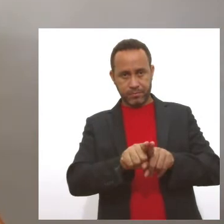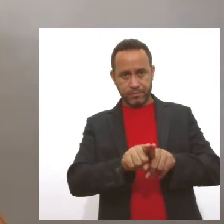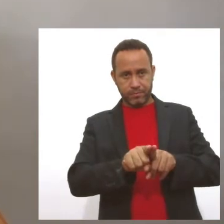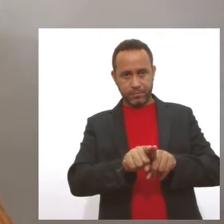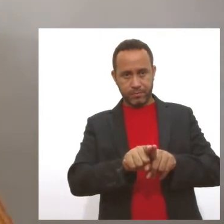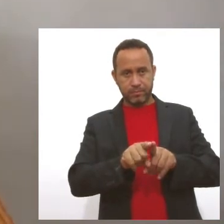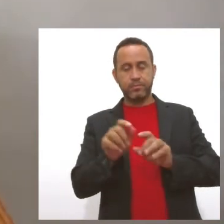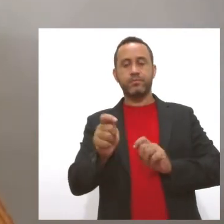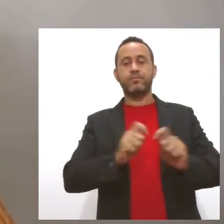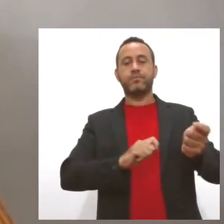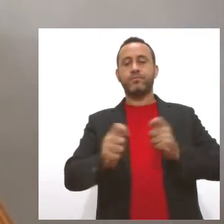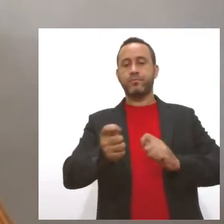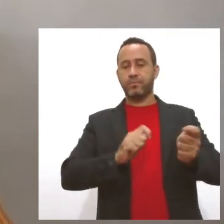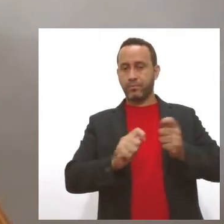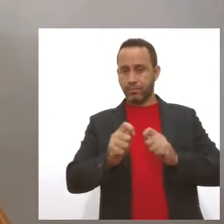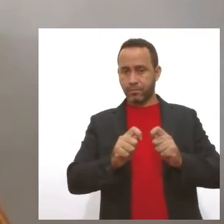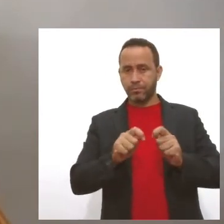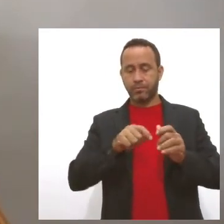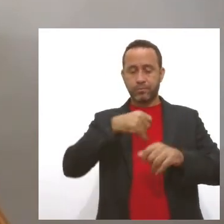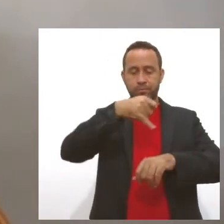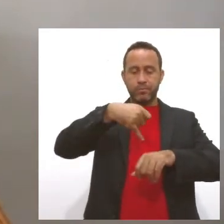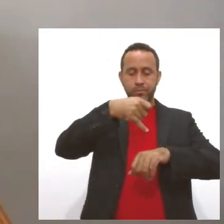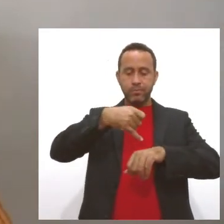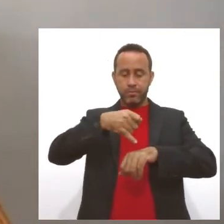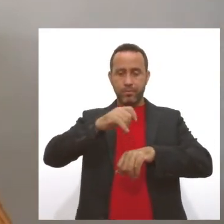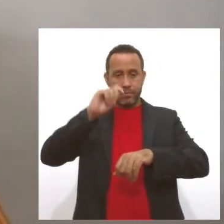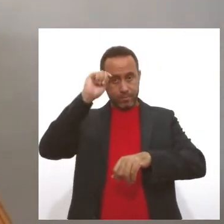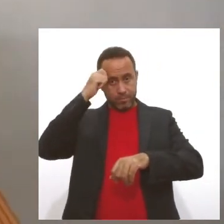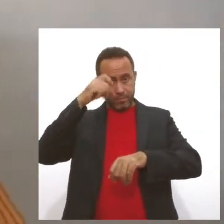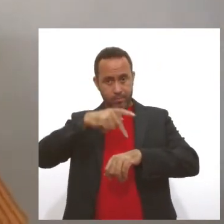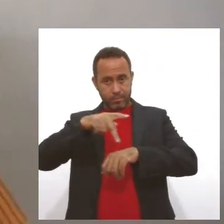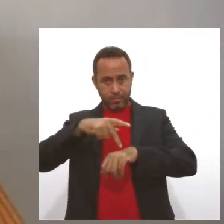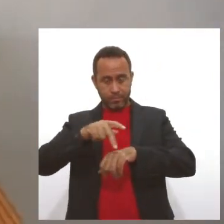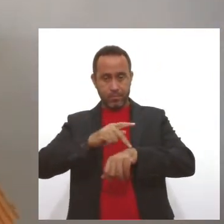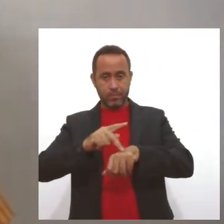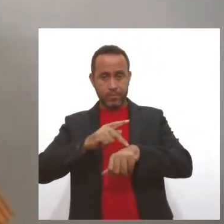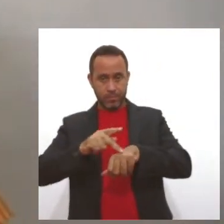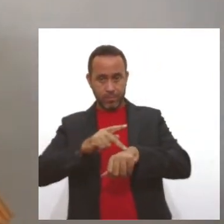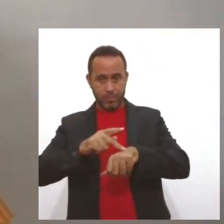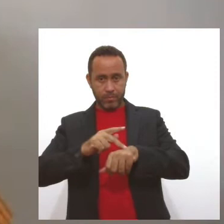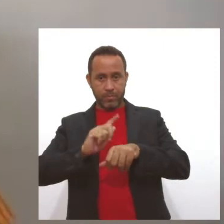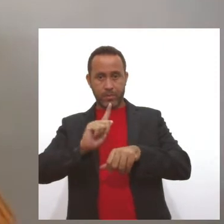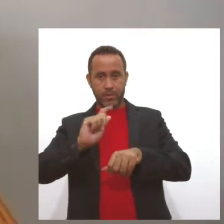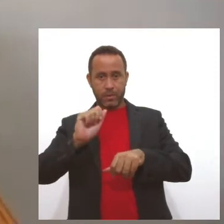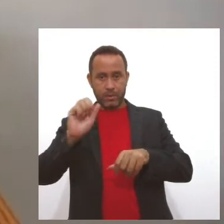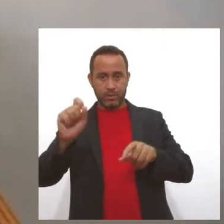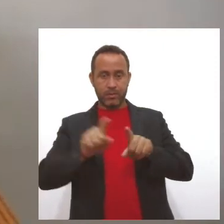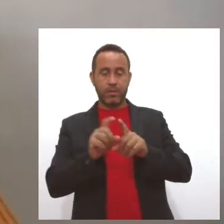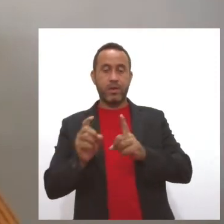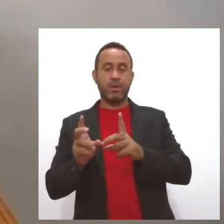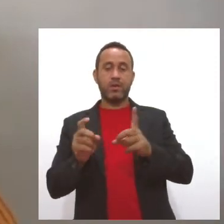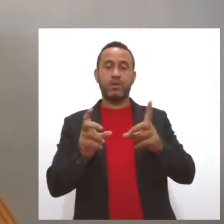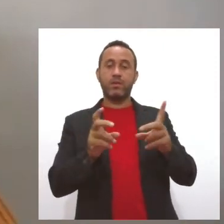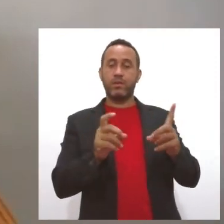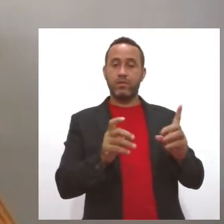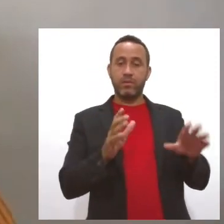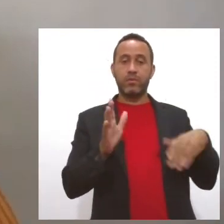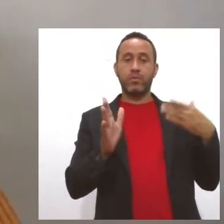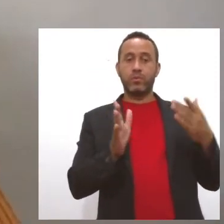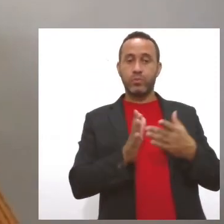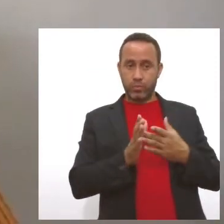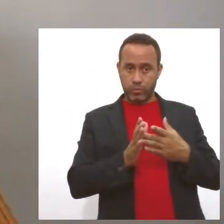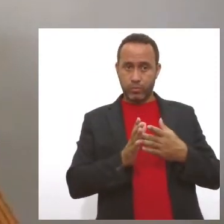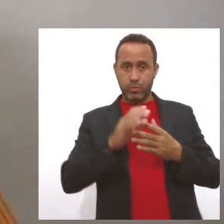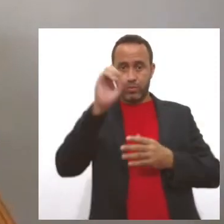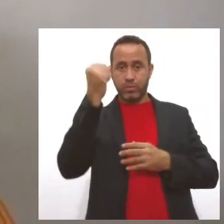da Agência Nacional do Petróleo, Gás Natural e Biocombustíveis indicou que as vendas totais de combustíveis em